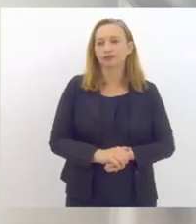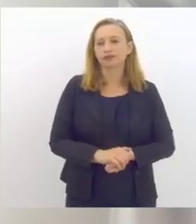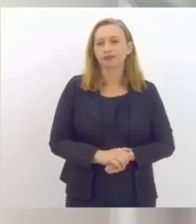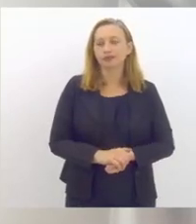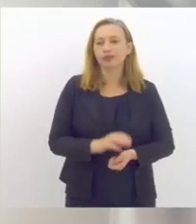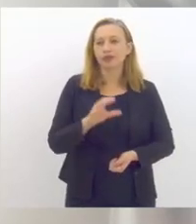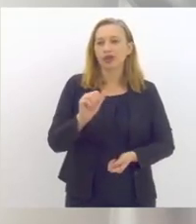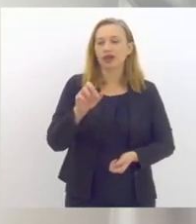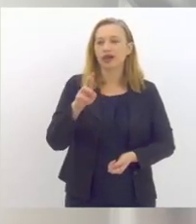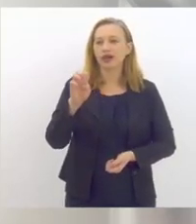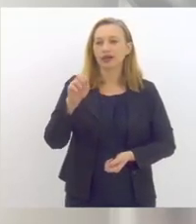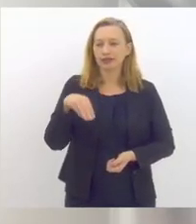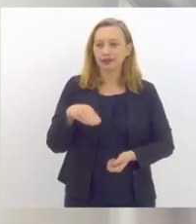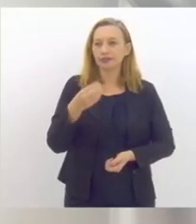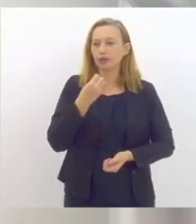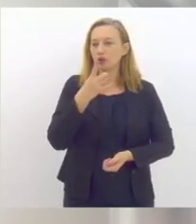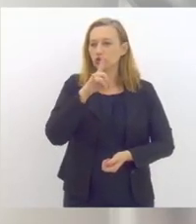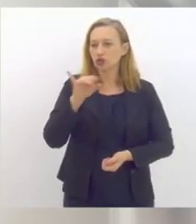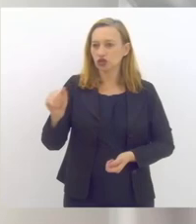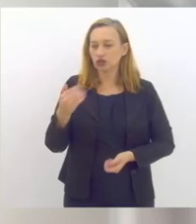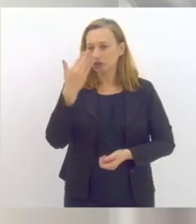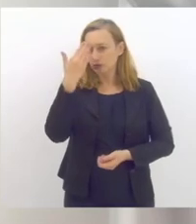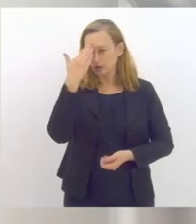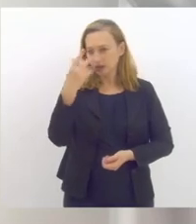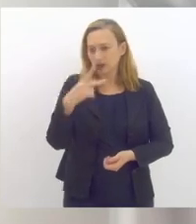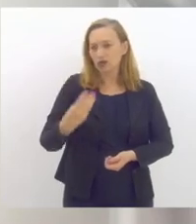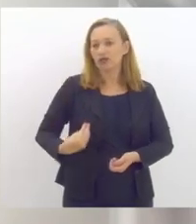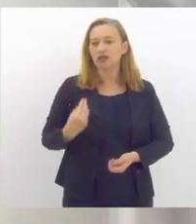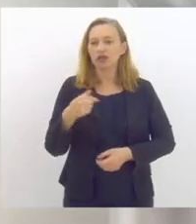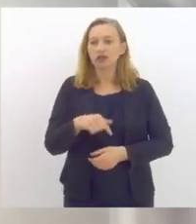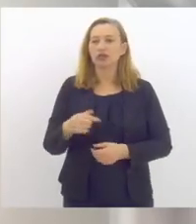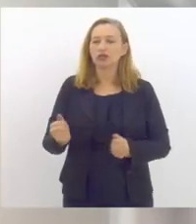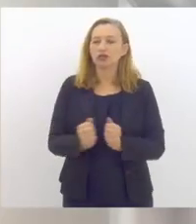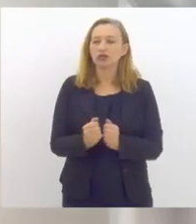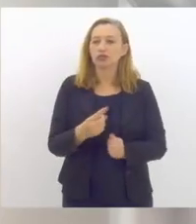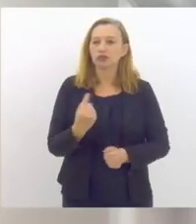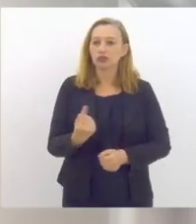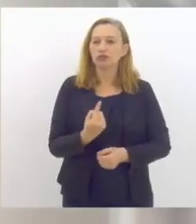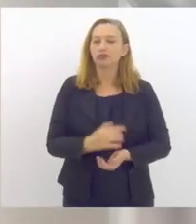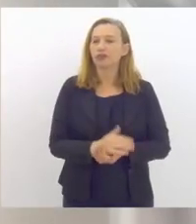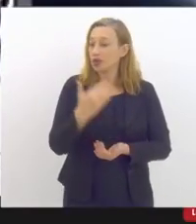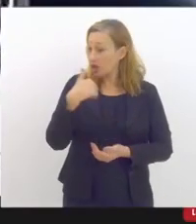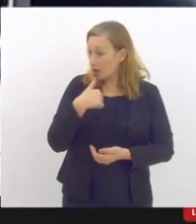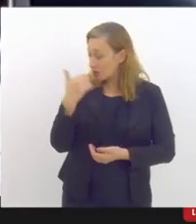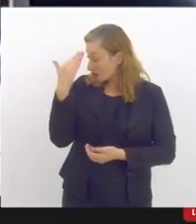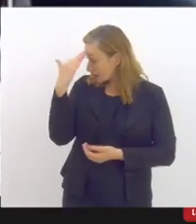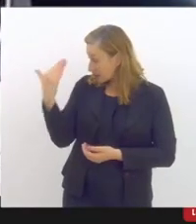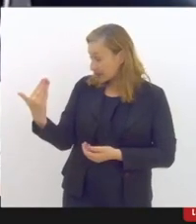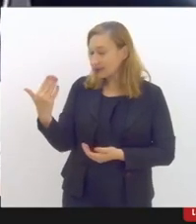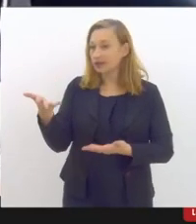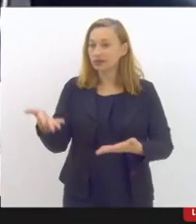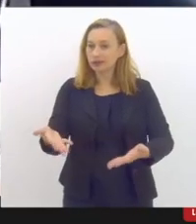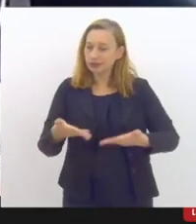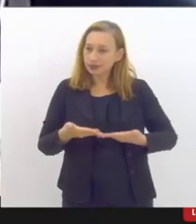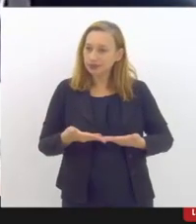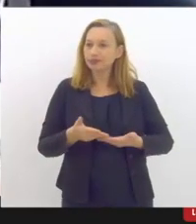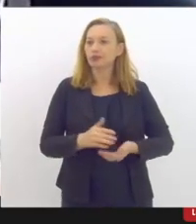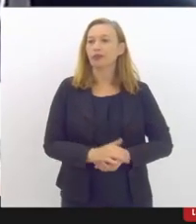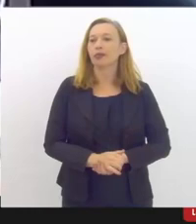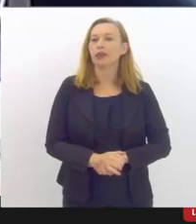Karen, bom dia. Obrigado pela sua presença aqui conosco. Eu que agradeço o convite.